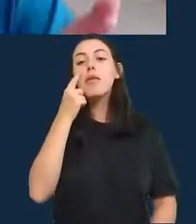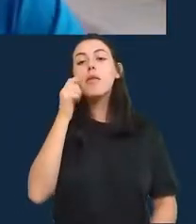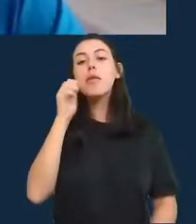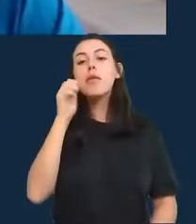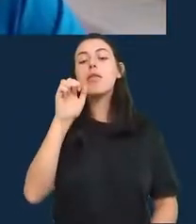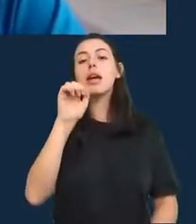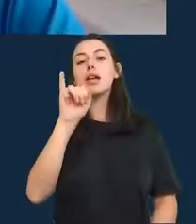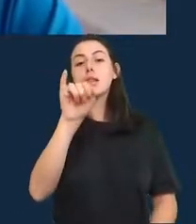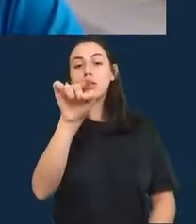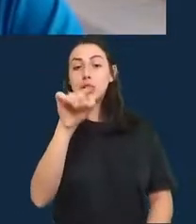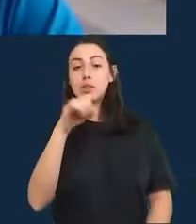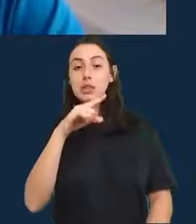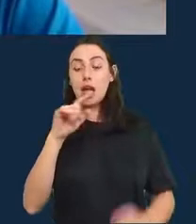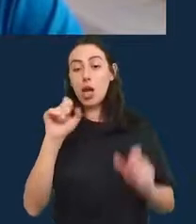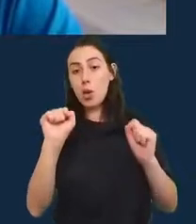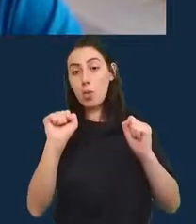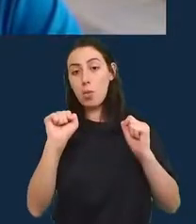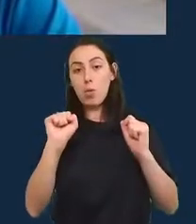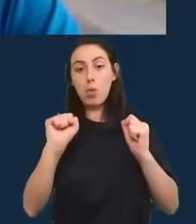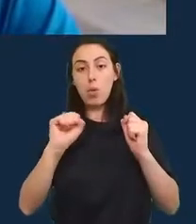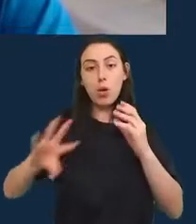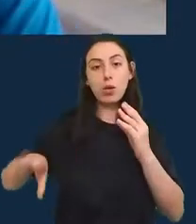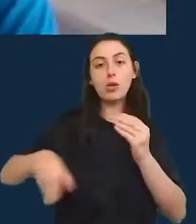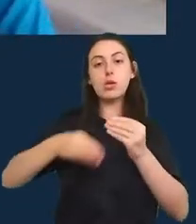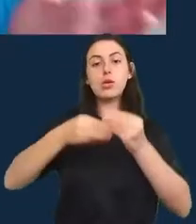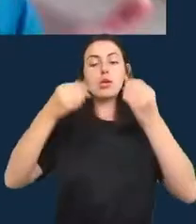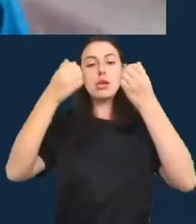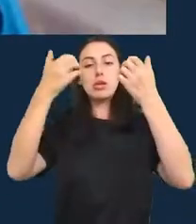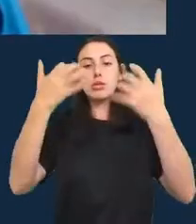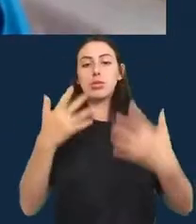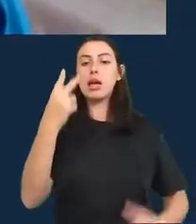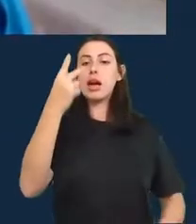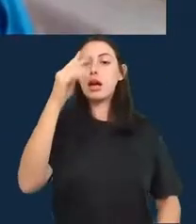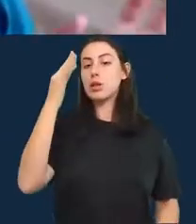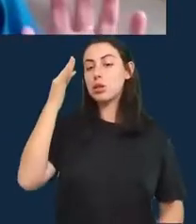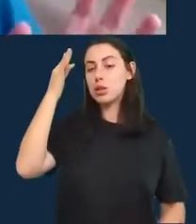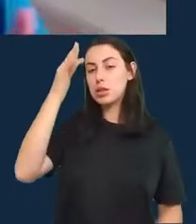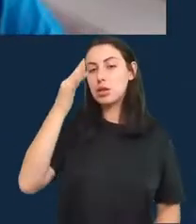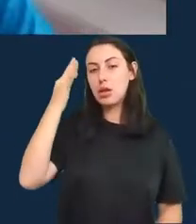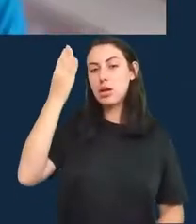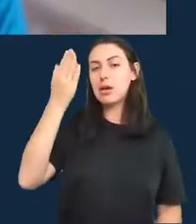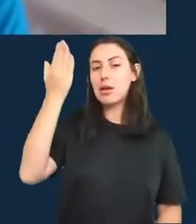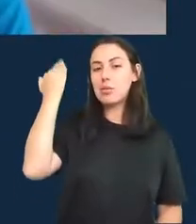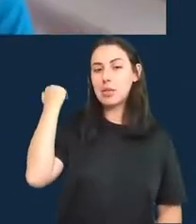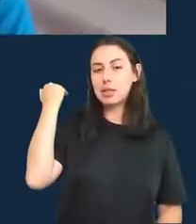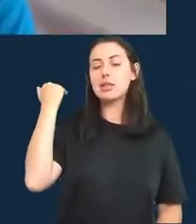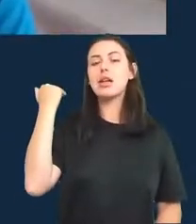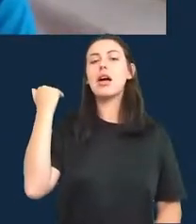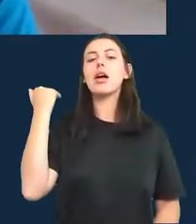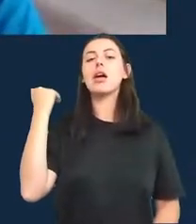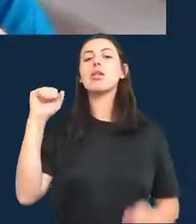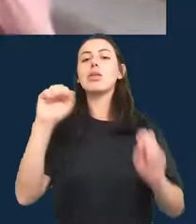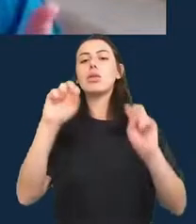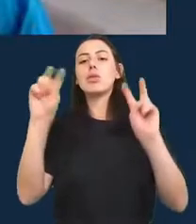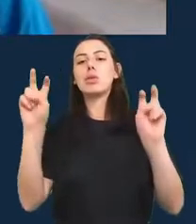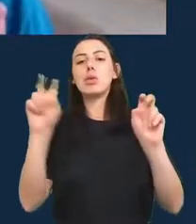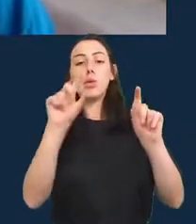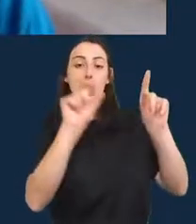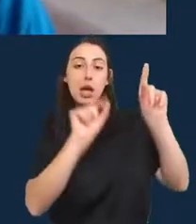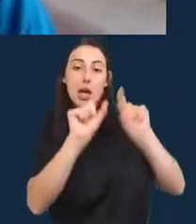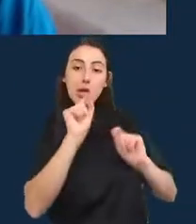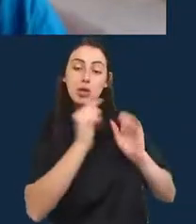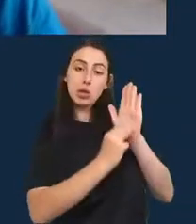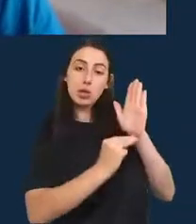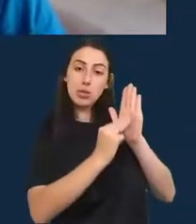entrar um pouquinho nessa teoria que você mencionou lá na apresentação sobre escolher o método mais simples e não